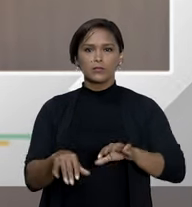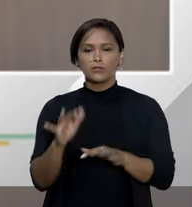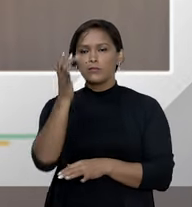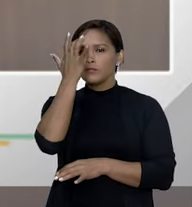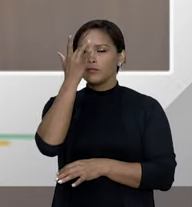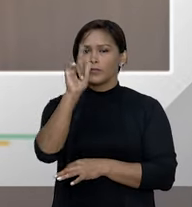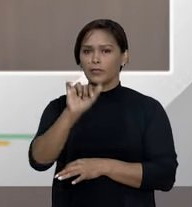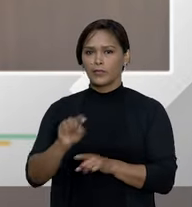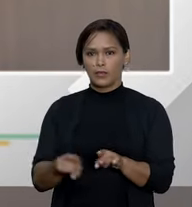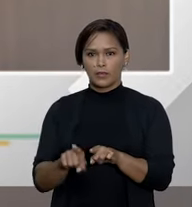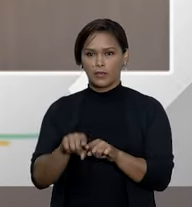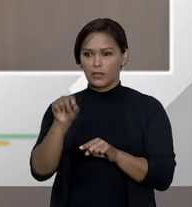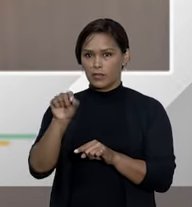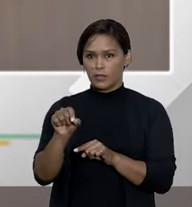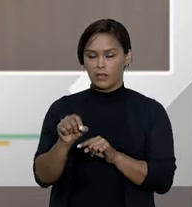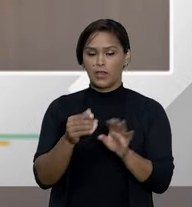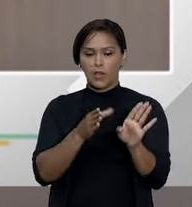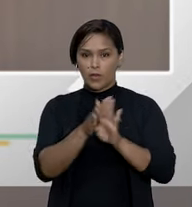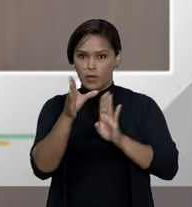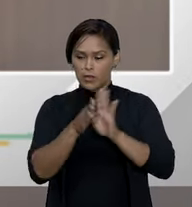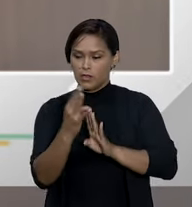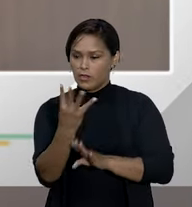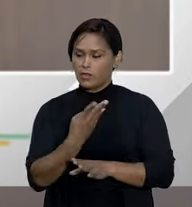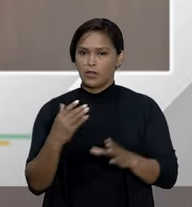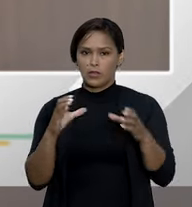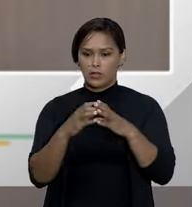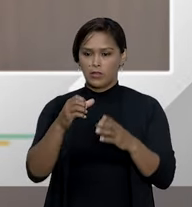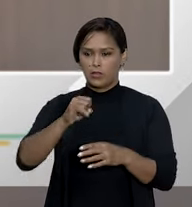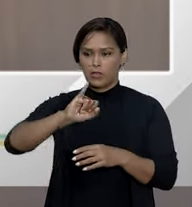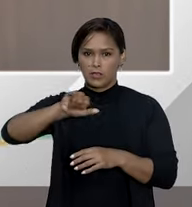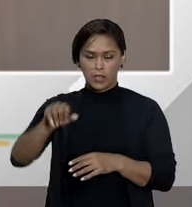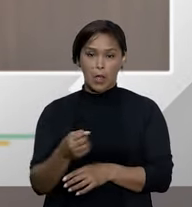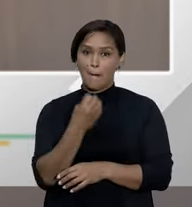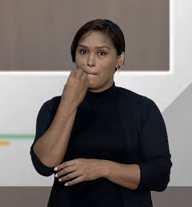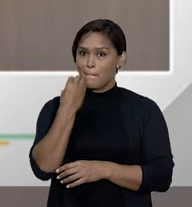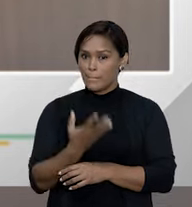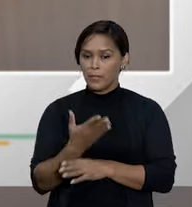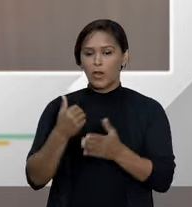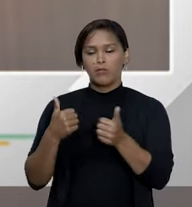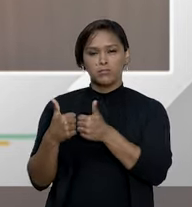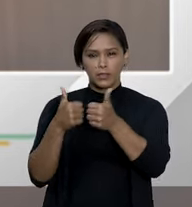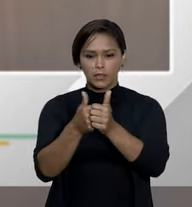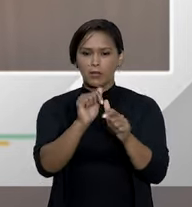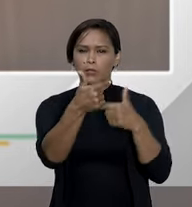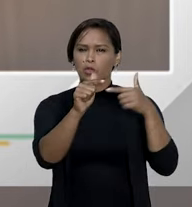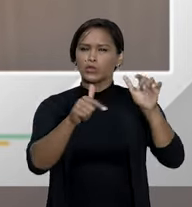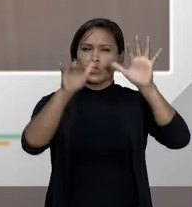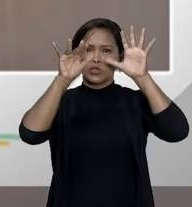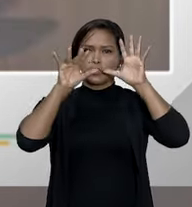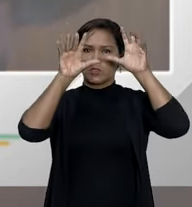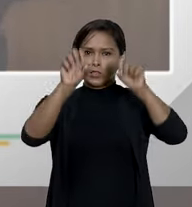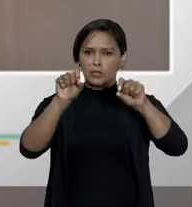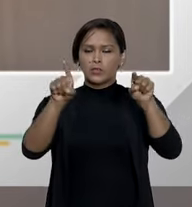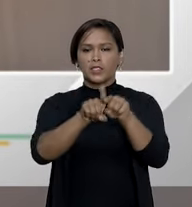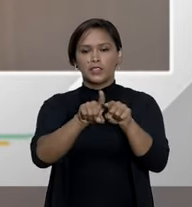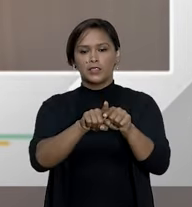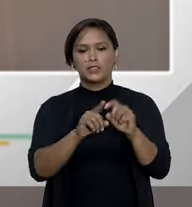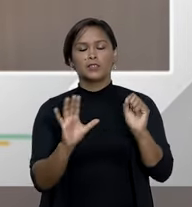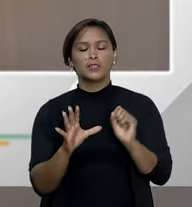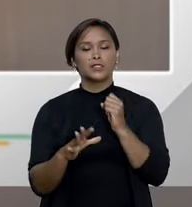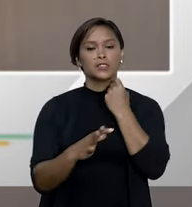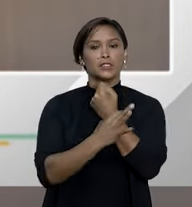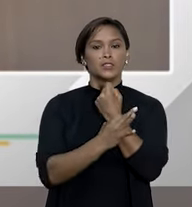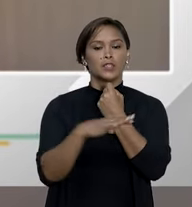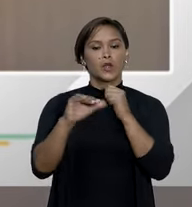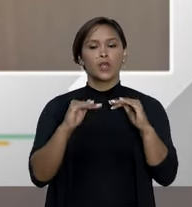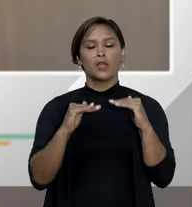que esse essa orientação da quarta turma do superior está sendo seguida pelos demais tribunais e isso dá uma certa